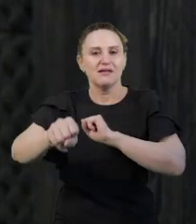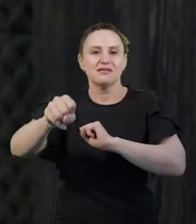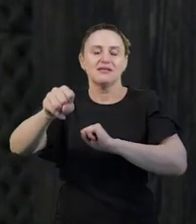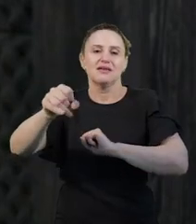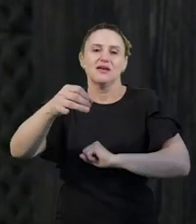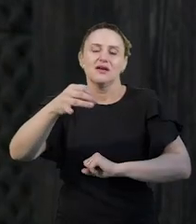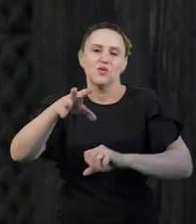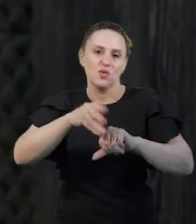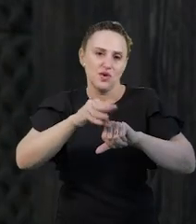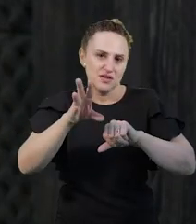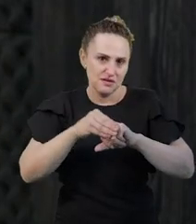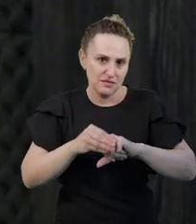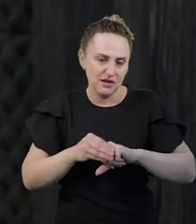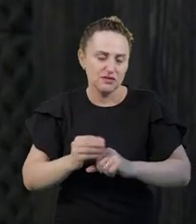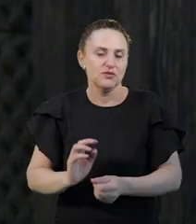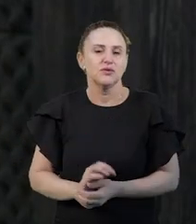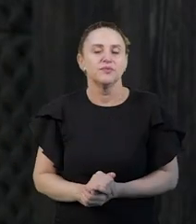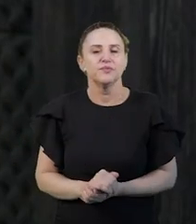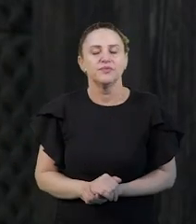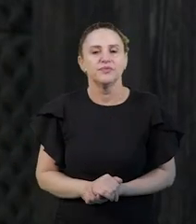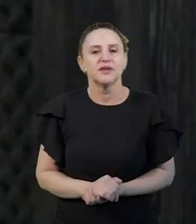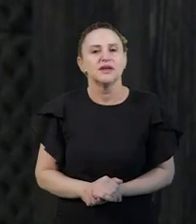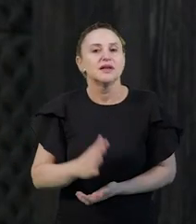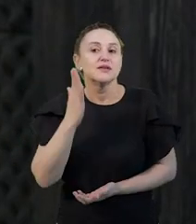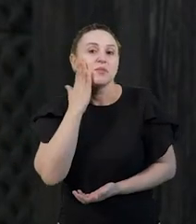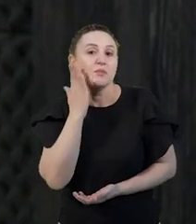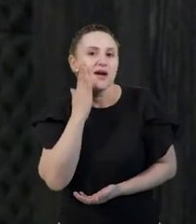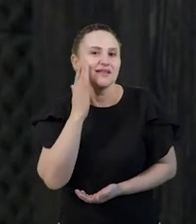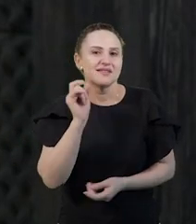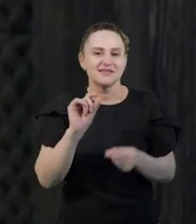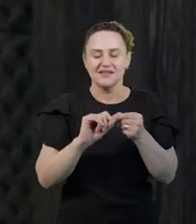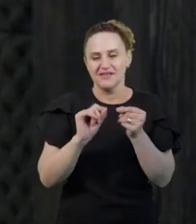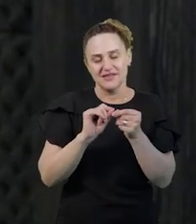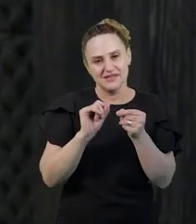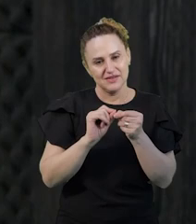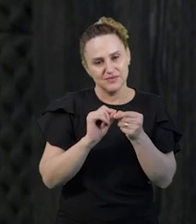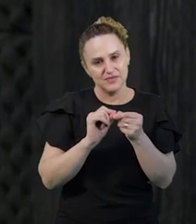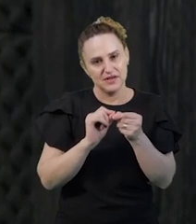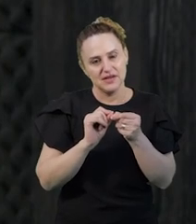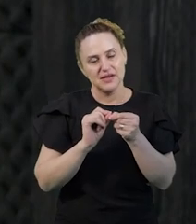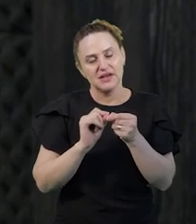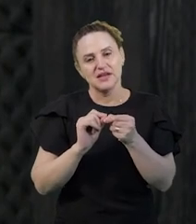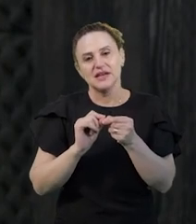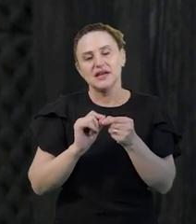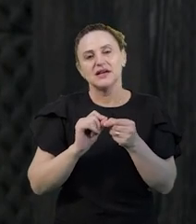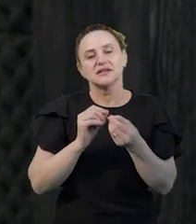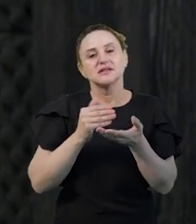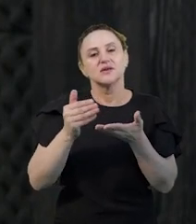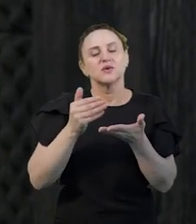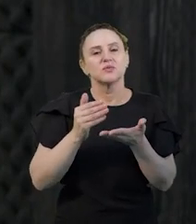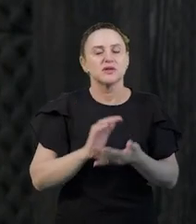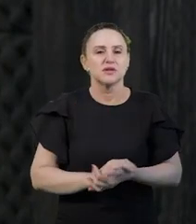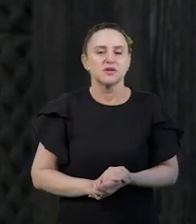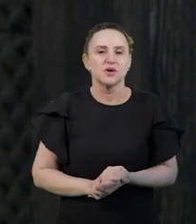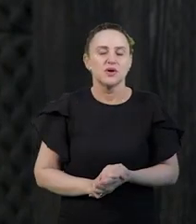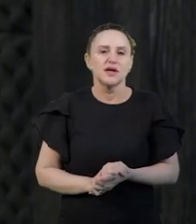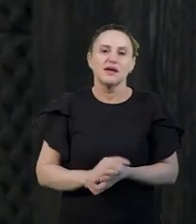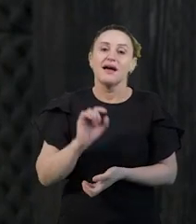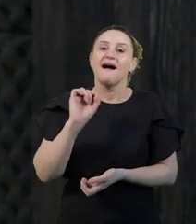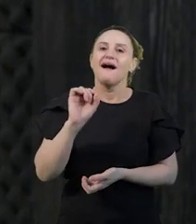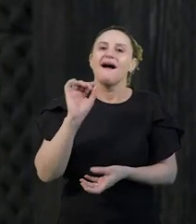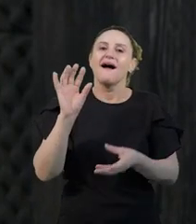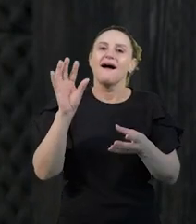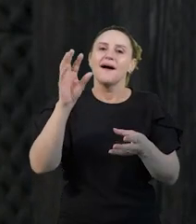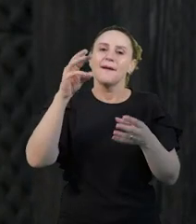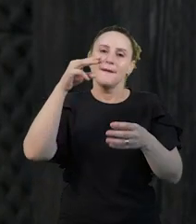ele soubesse o que estava fazendo. E foi assim que, então, surgiu o que a gente chama de modelagem na concepção